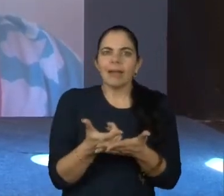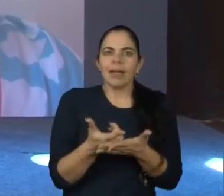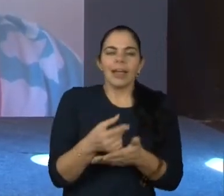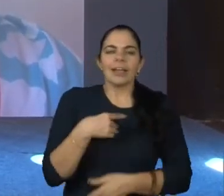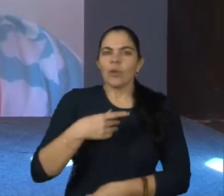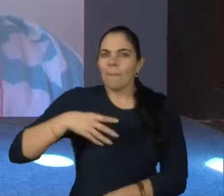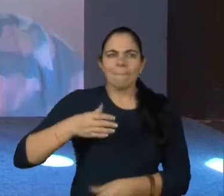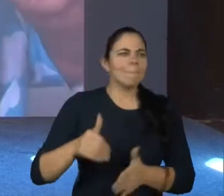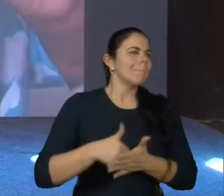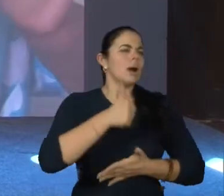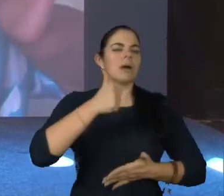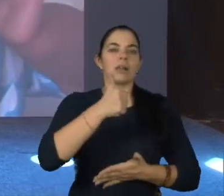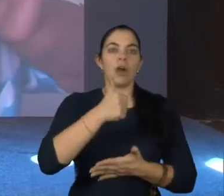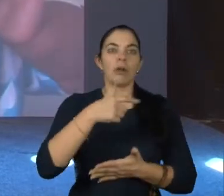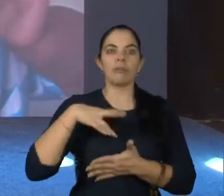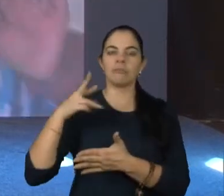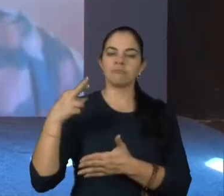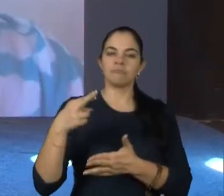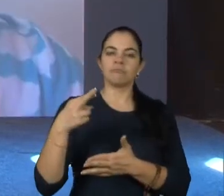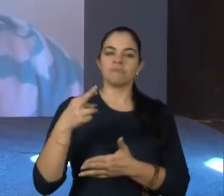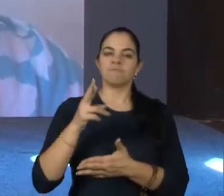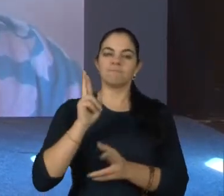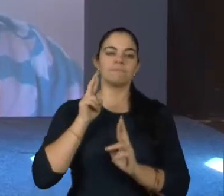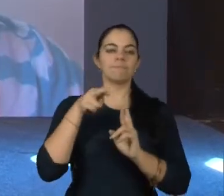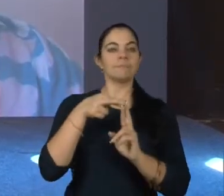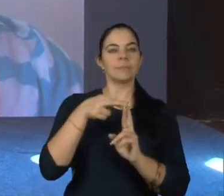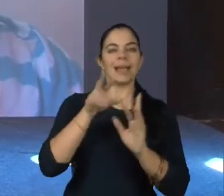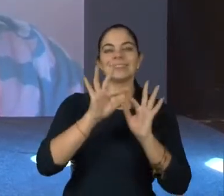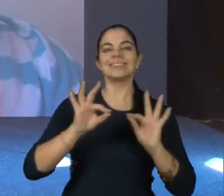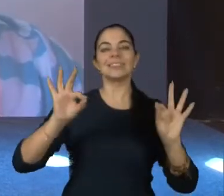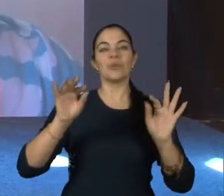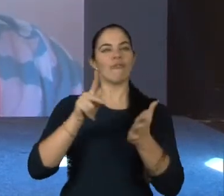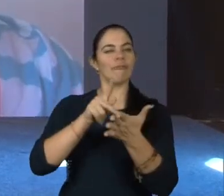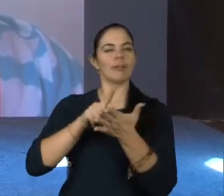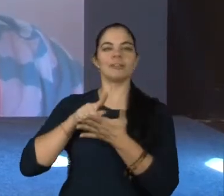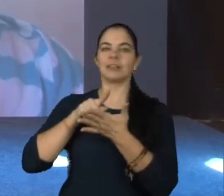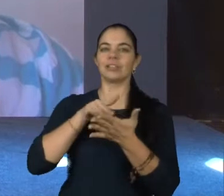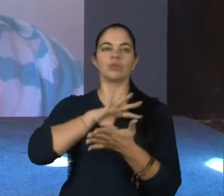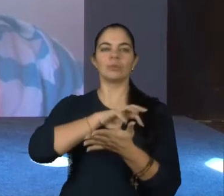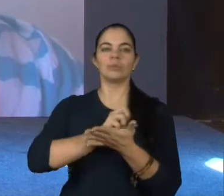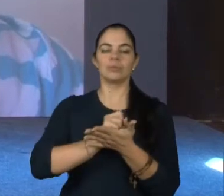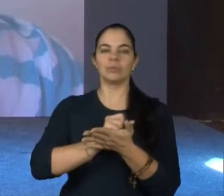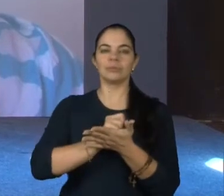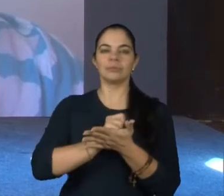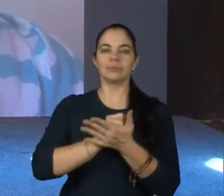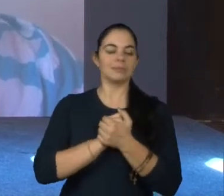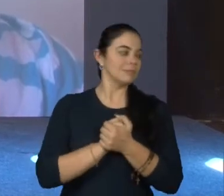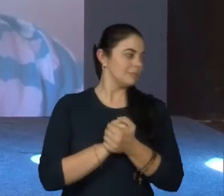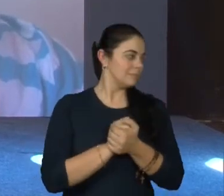da representatividade é ser simples, ser com verdade, ser com amor, né?